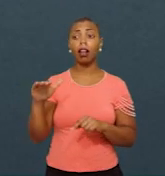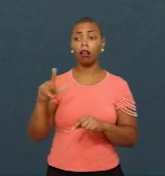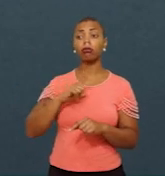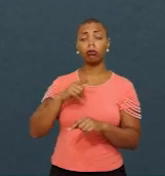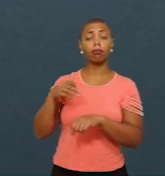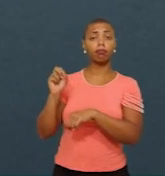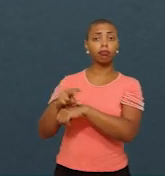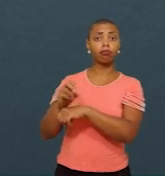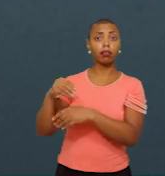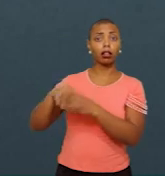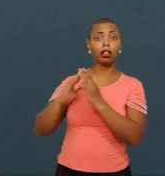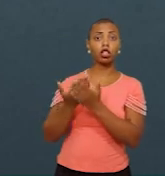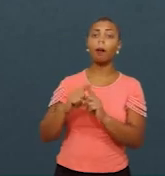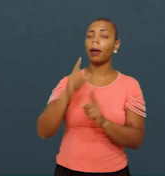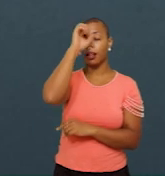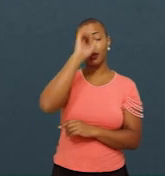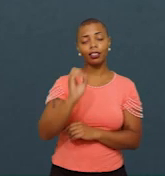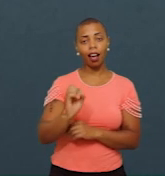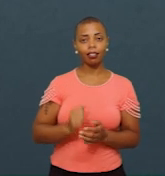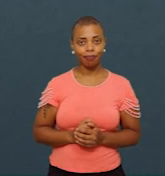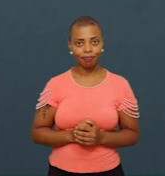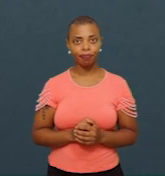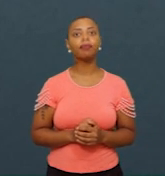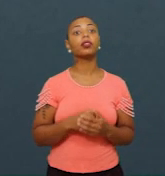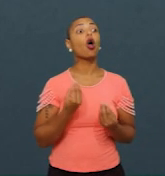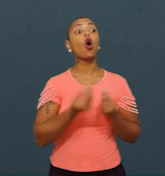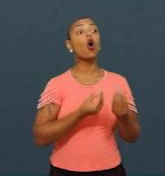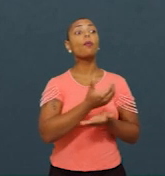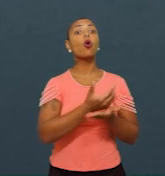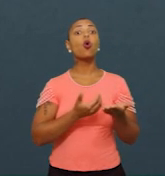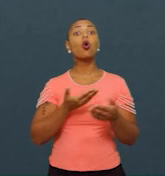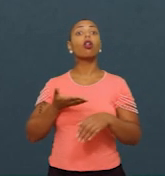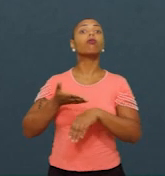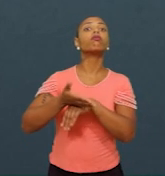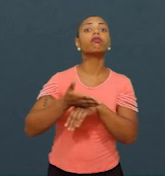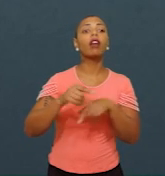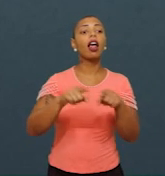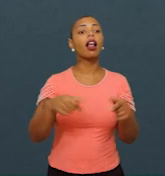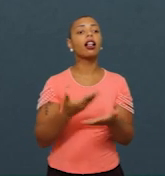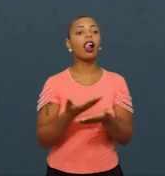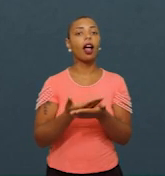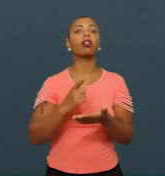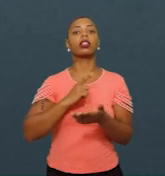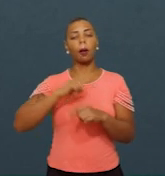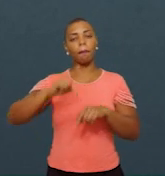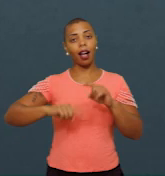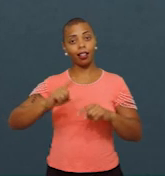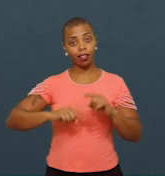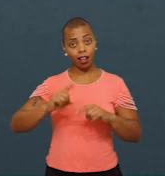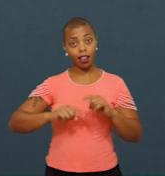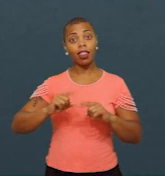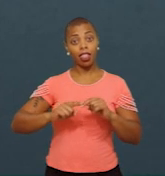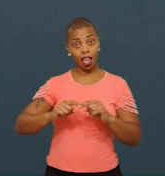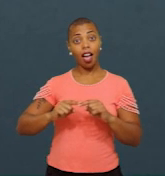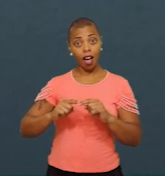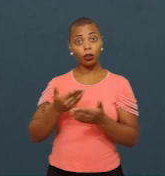escola, mas sem aprender. Como é que um currículo chega à sala de aula? Por meio dos materiais didáticos, e aí entra o